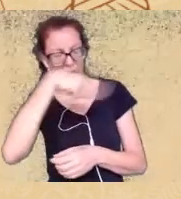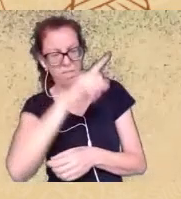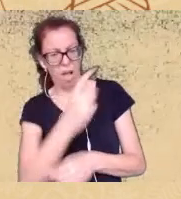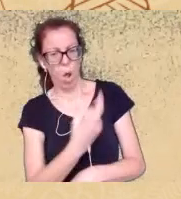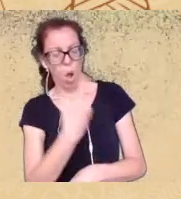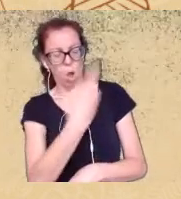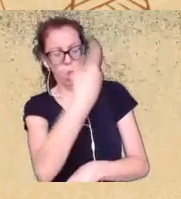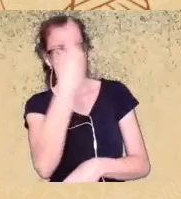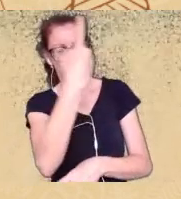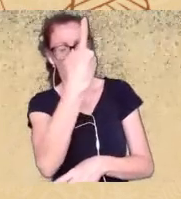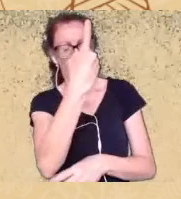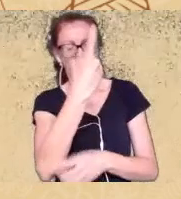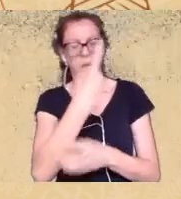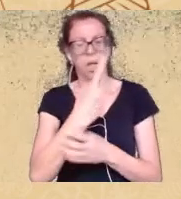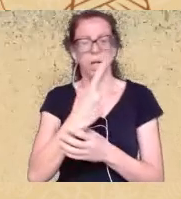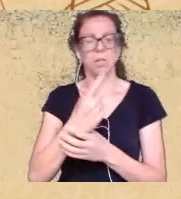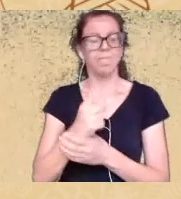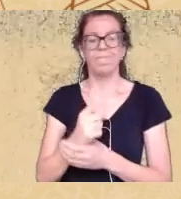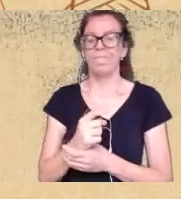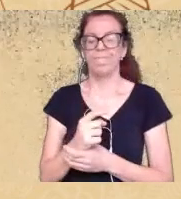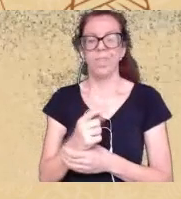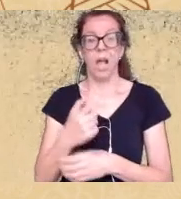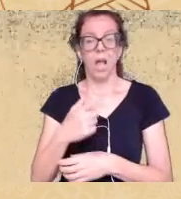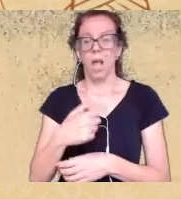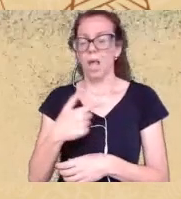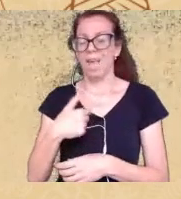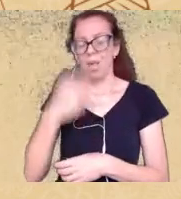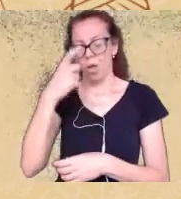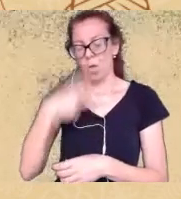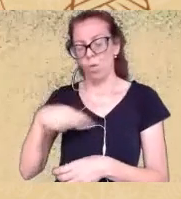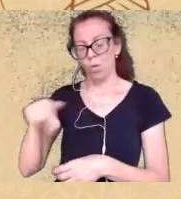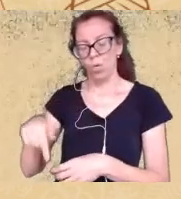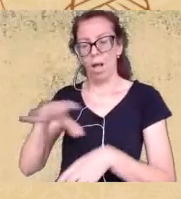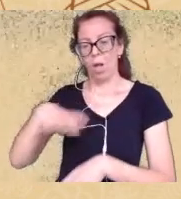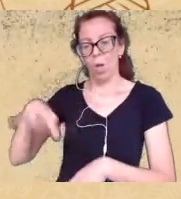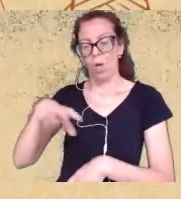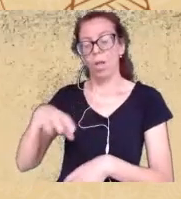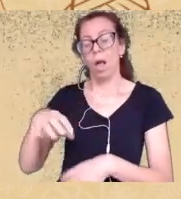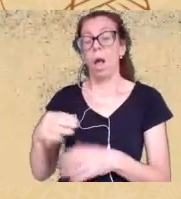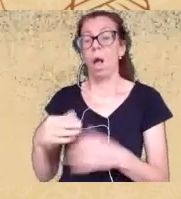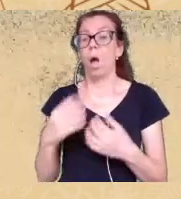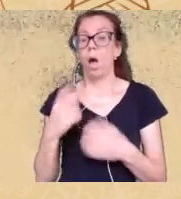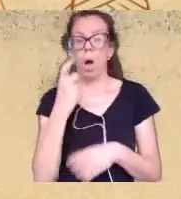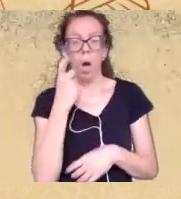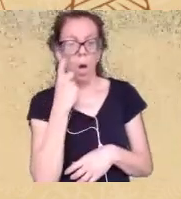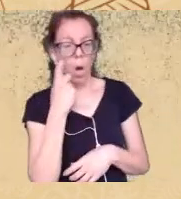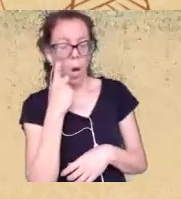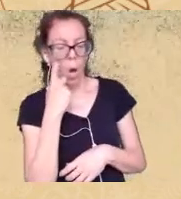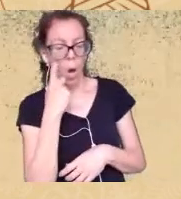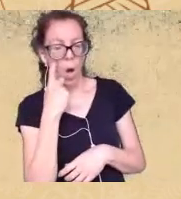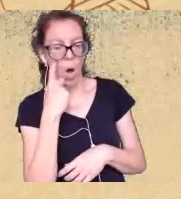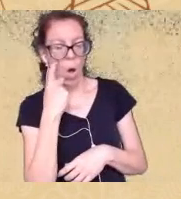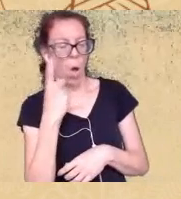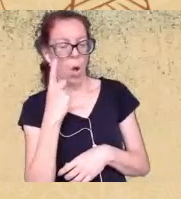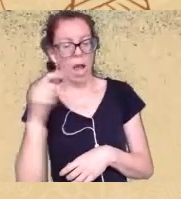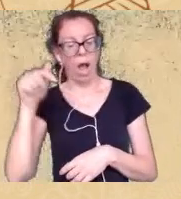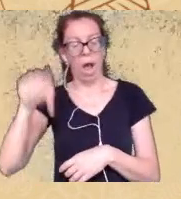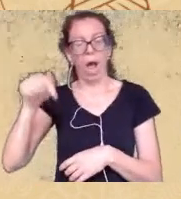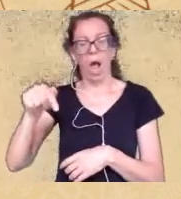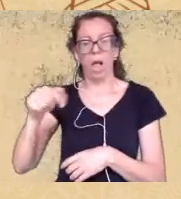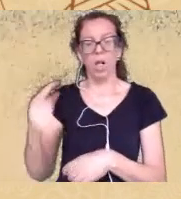revista eu estou lá no terreiro dizendo olha gente de Exu Oxalá ninguém faz nada sozinho